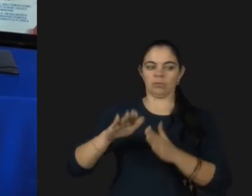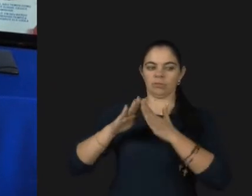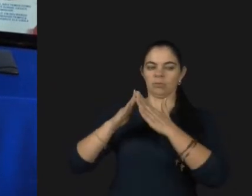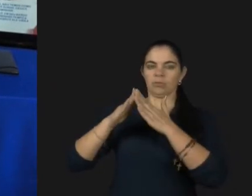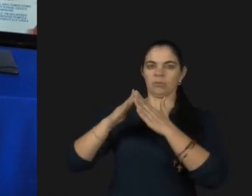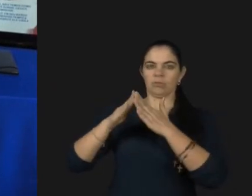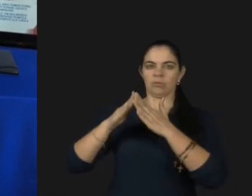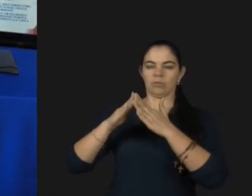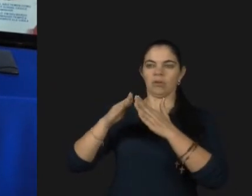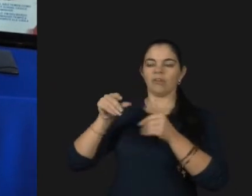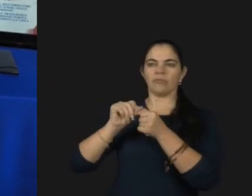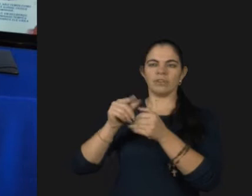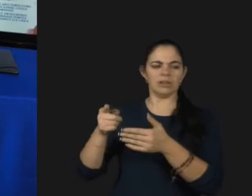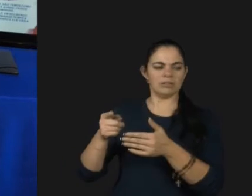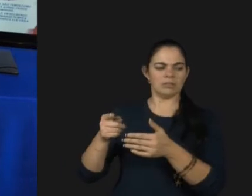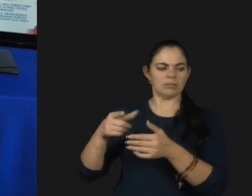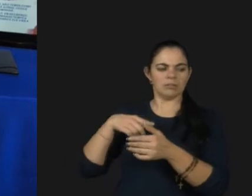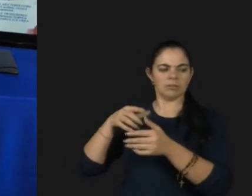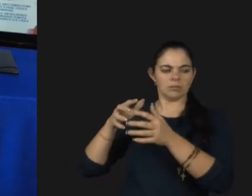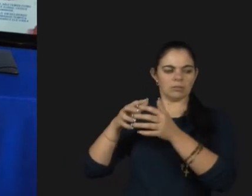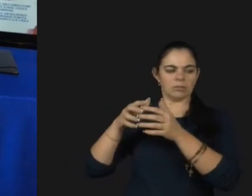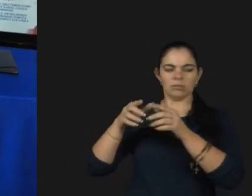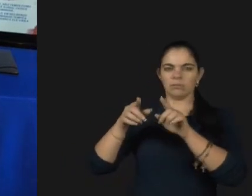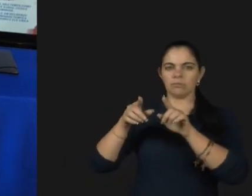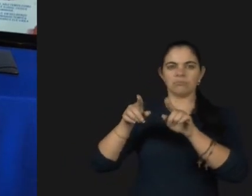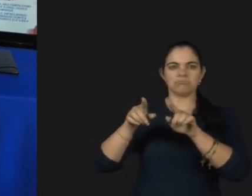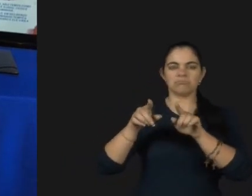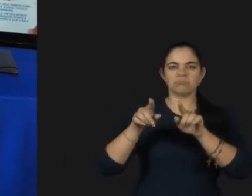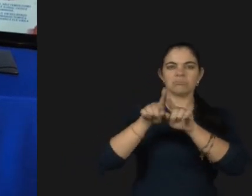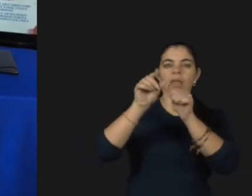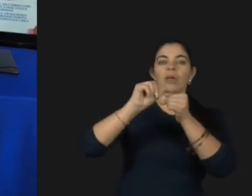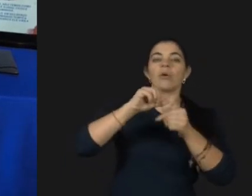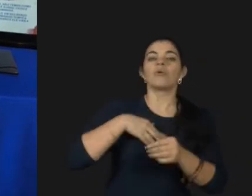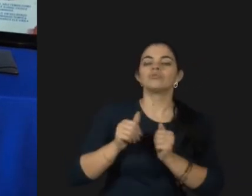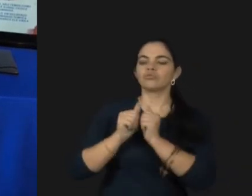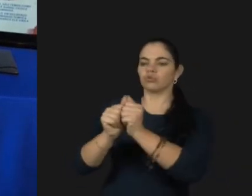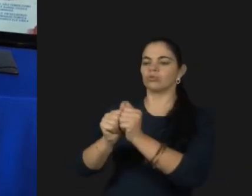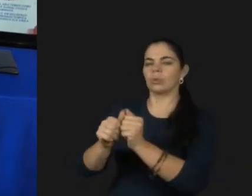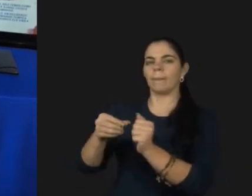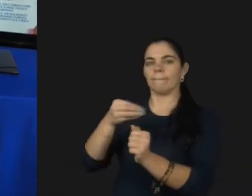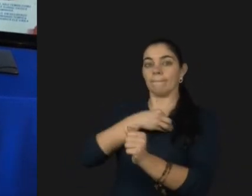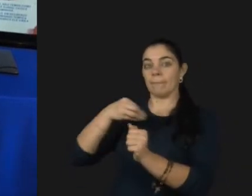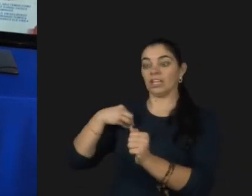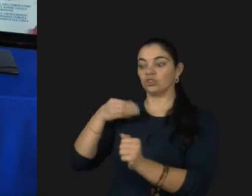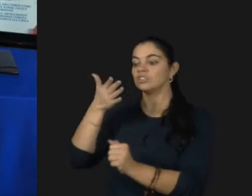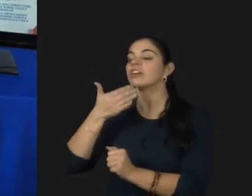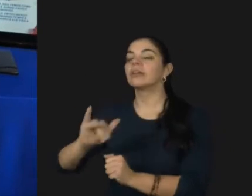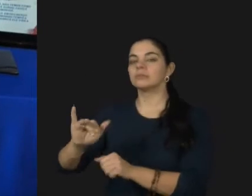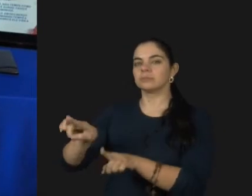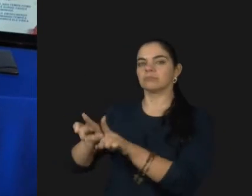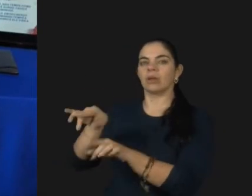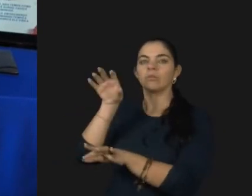sessão de neurologia, onde foram aconselhados por seu pediatra e ouvirem isso. Como